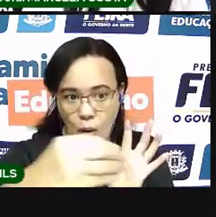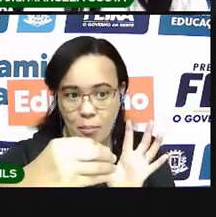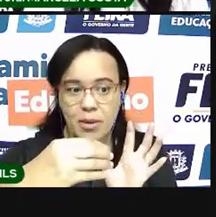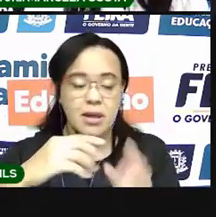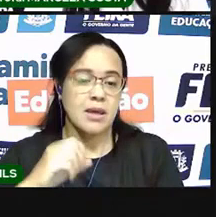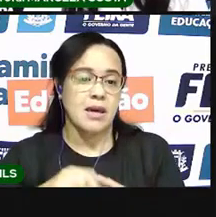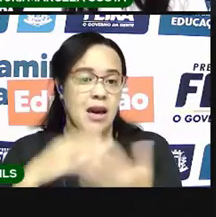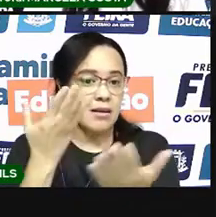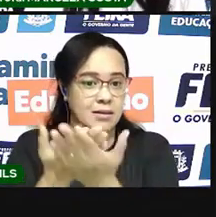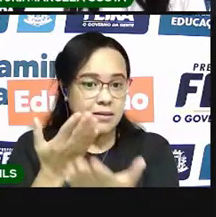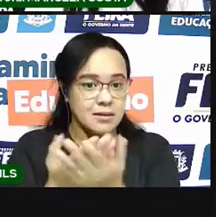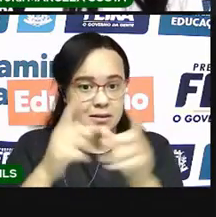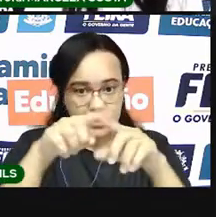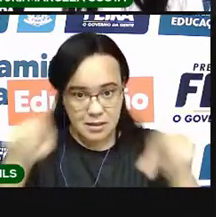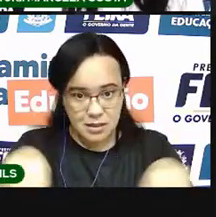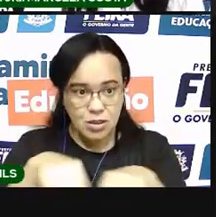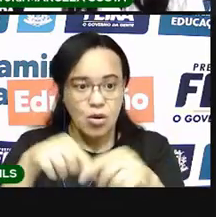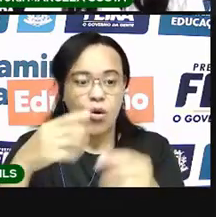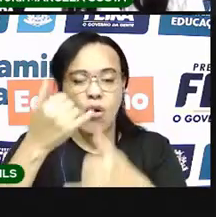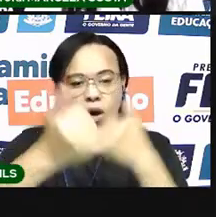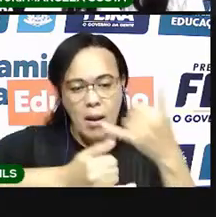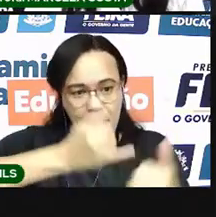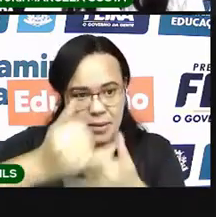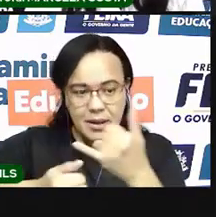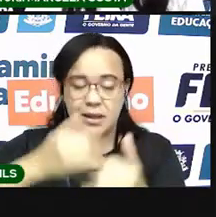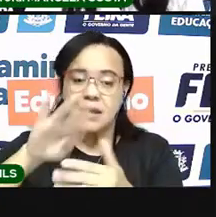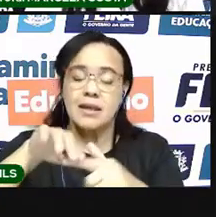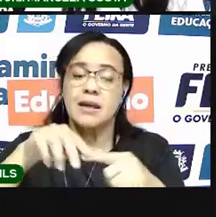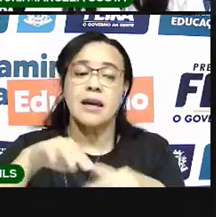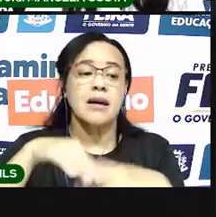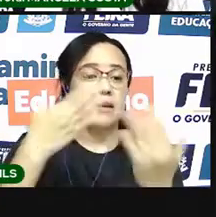sala de aula, que a gente brinca na escola, né?